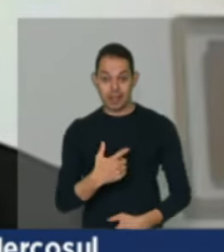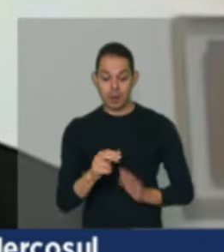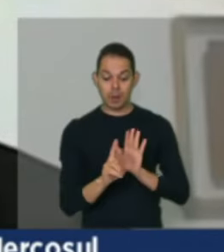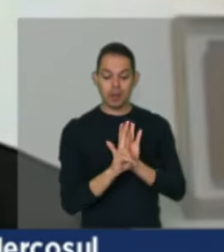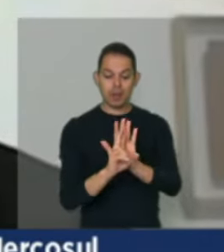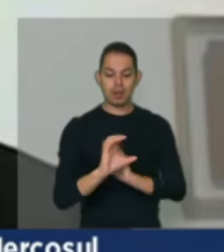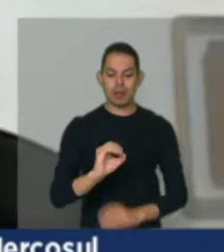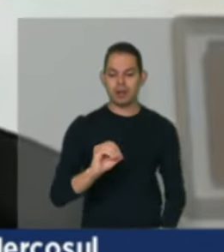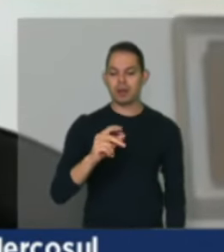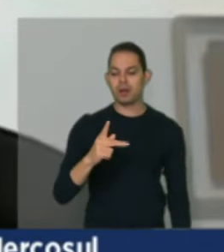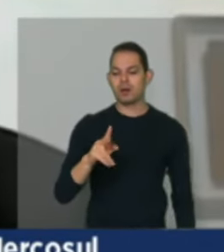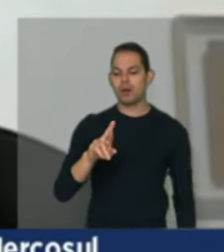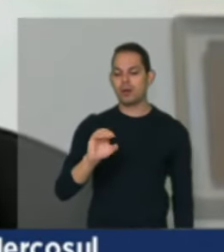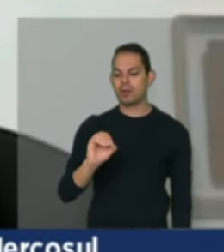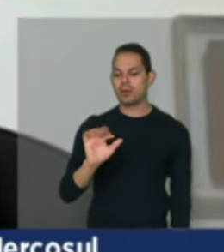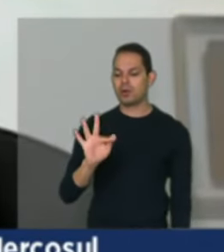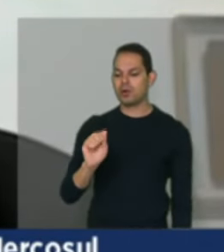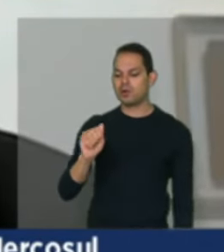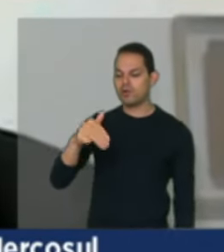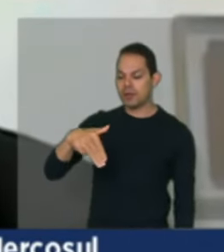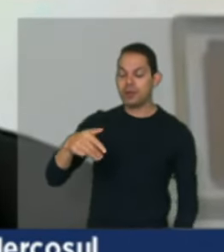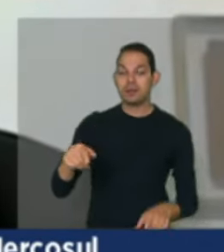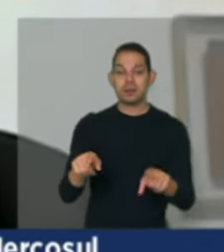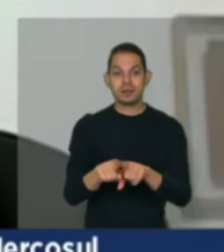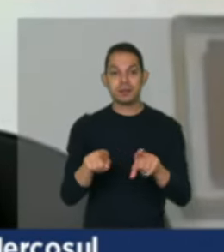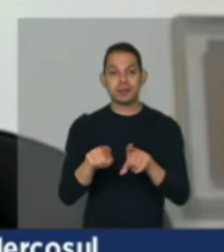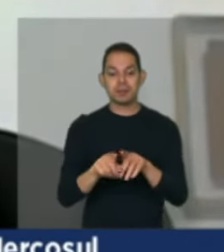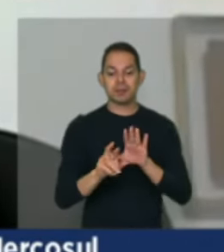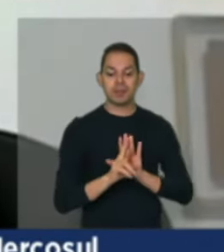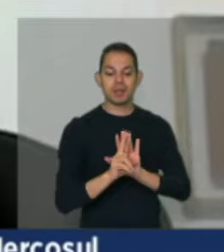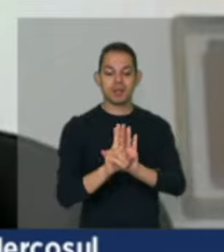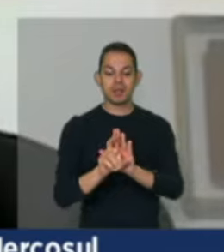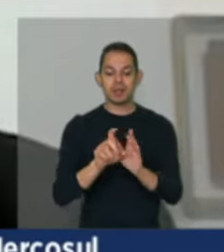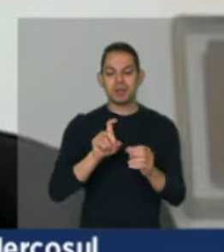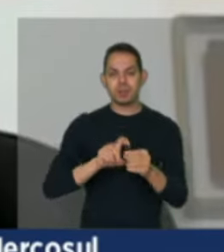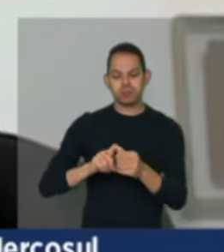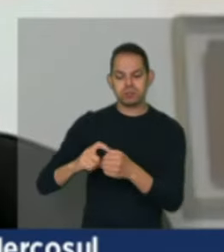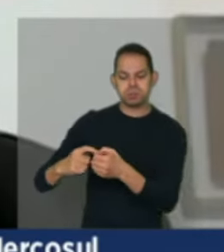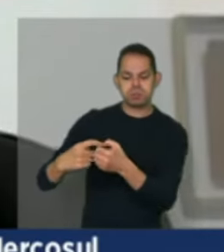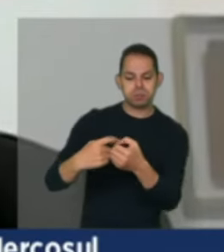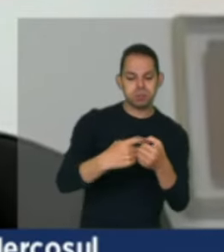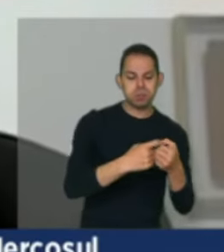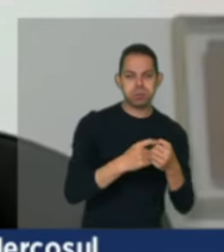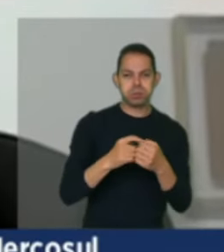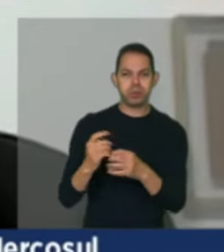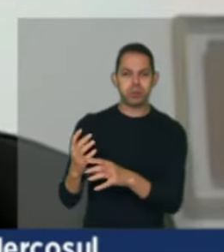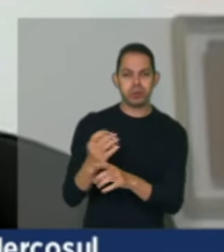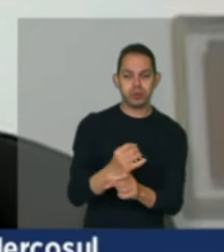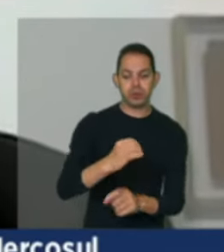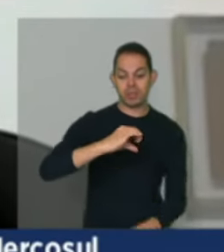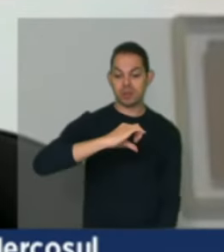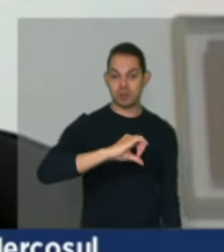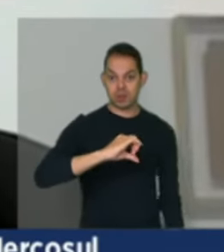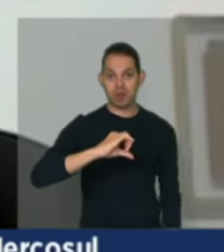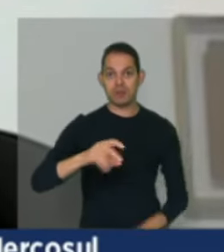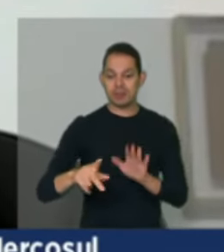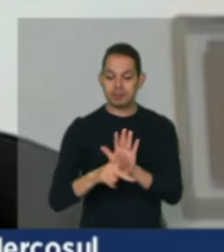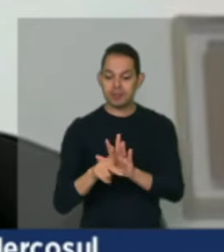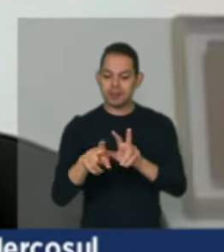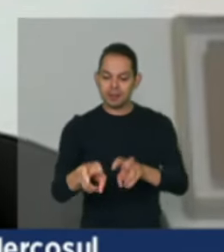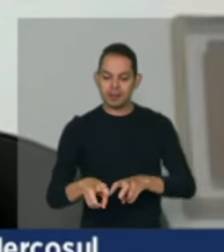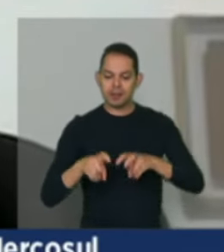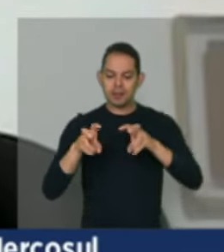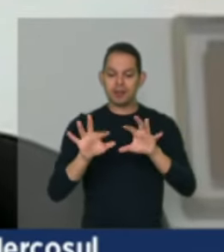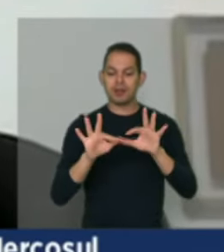dos, das nove grandes organizações da agricultura familiar, dos